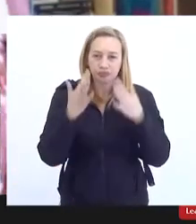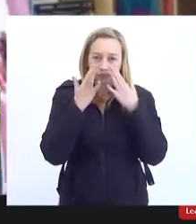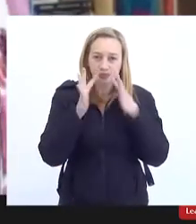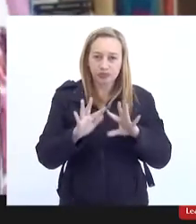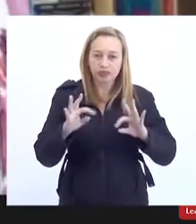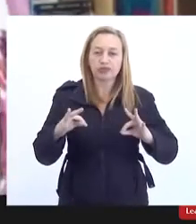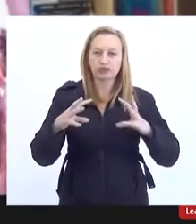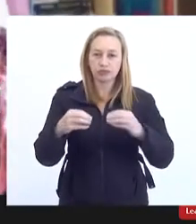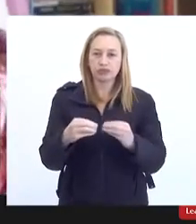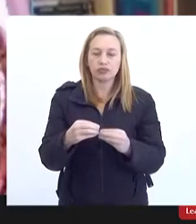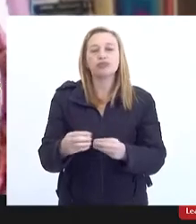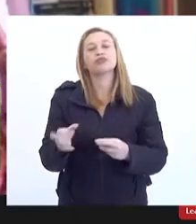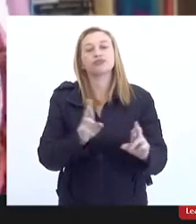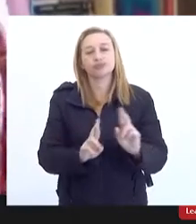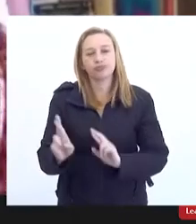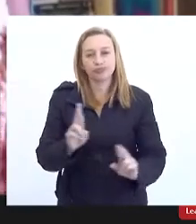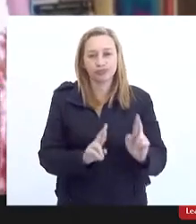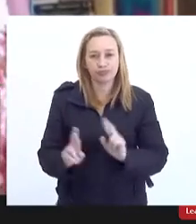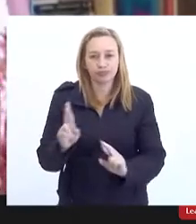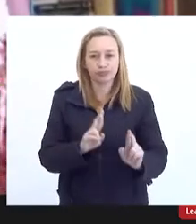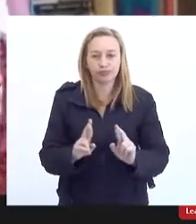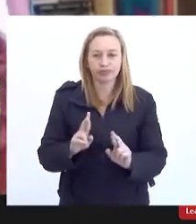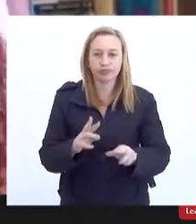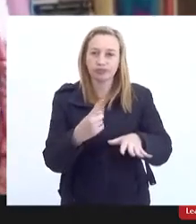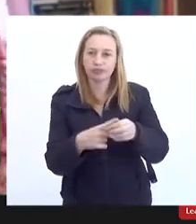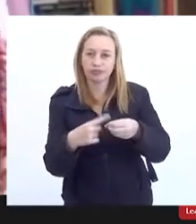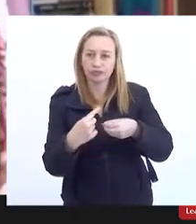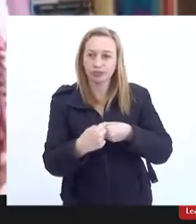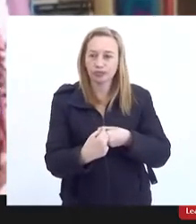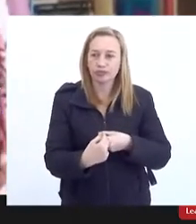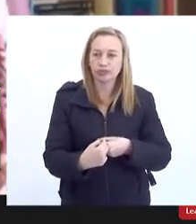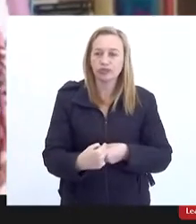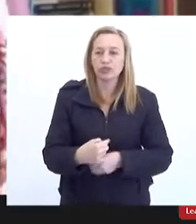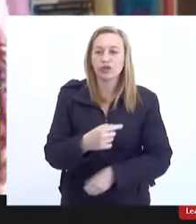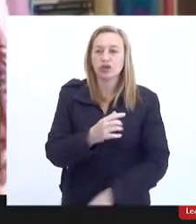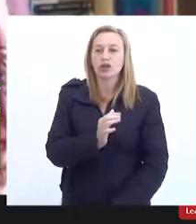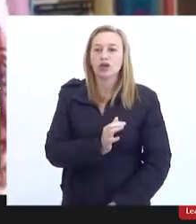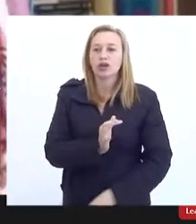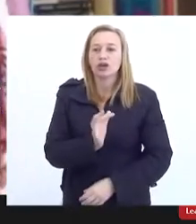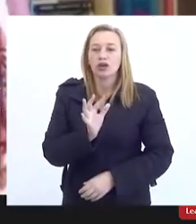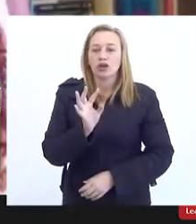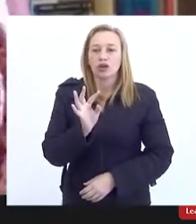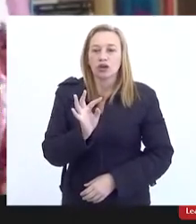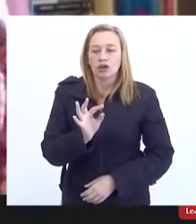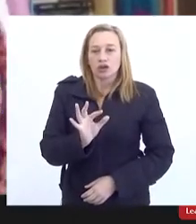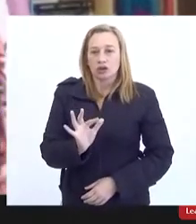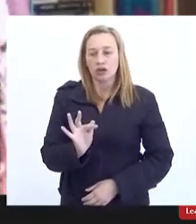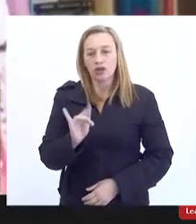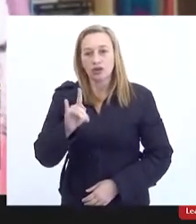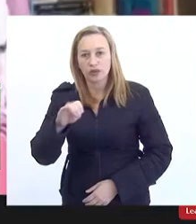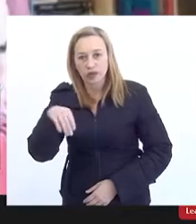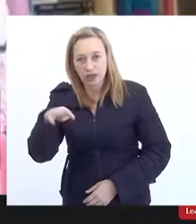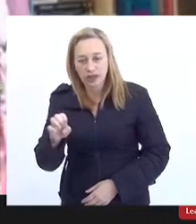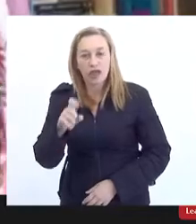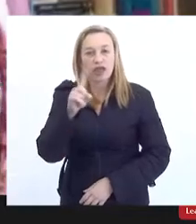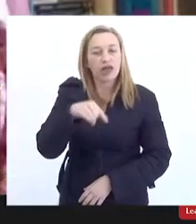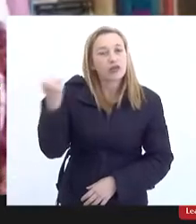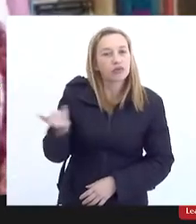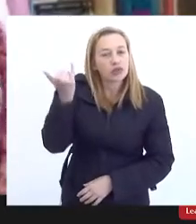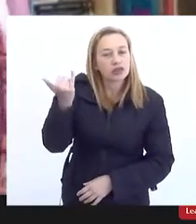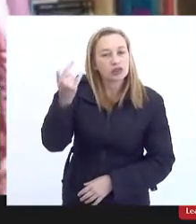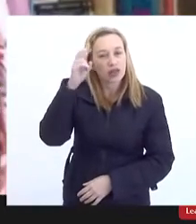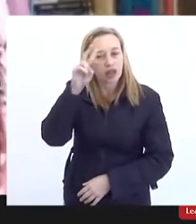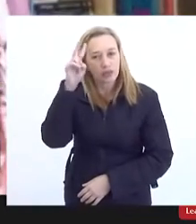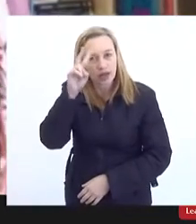a isso. Em relação aos municípios do sul fluminense, é muito importante lembrar que, de acordo com a lei das